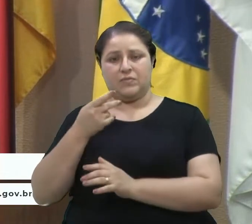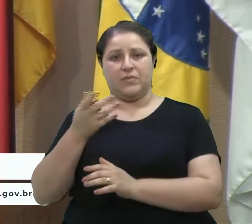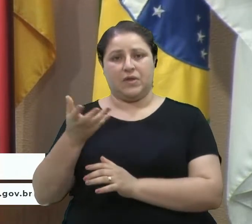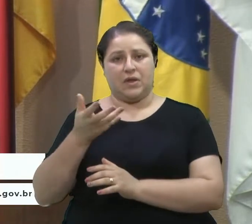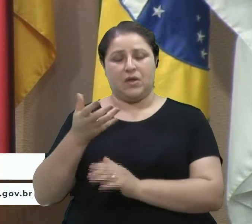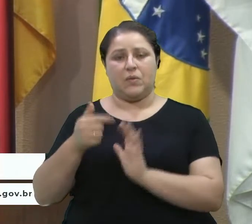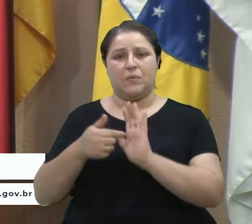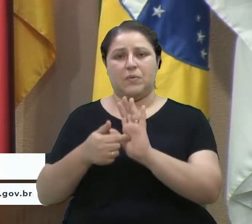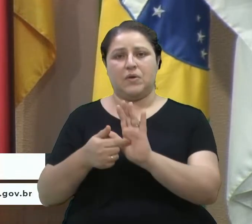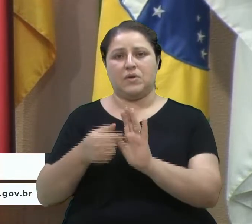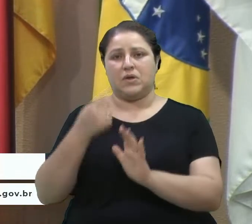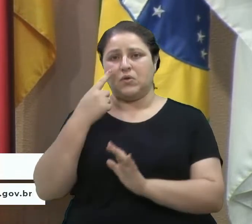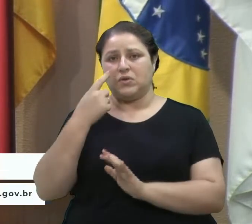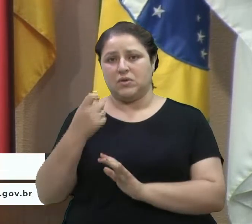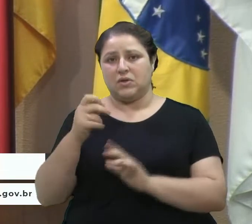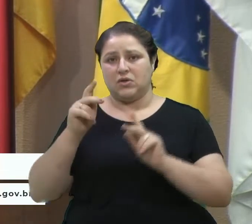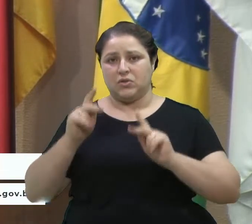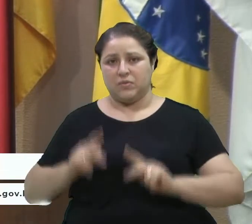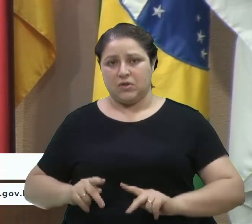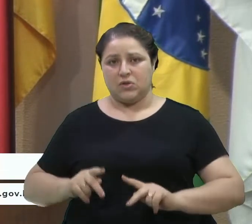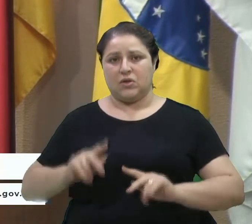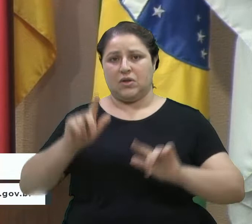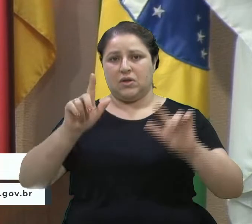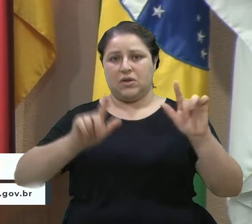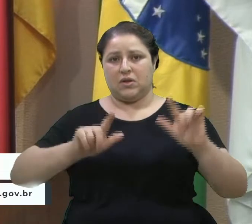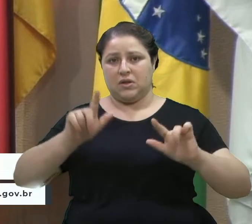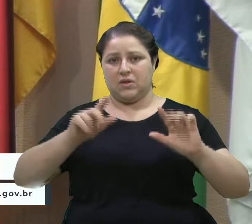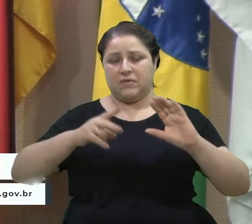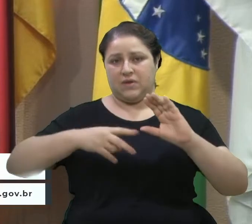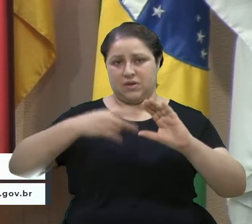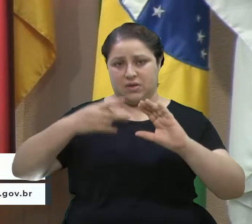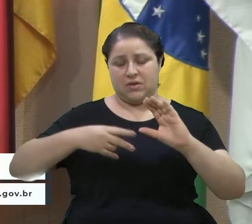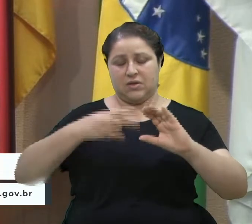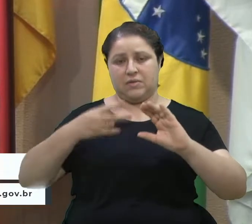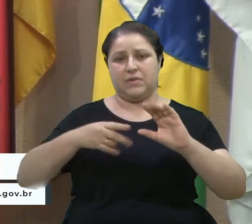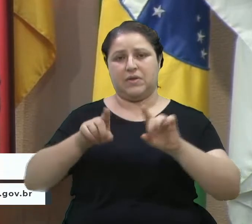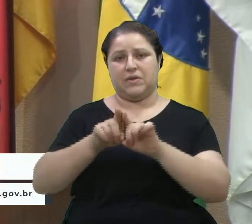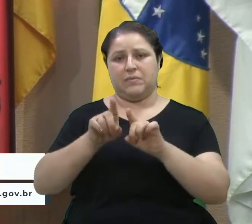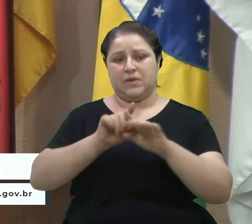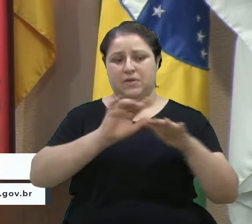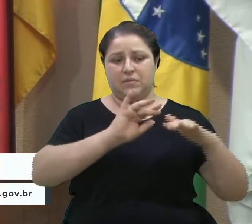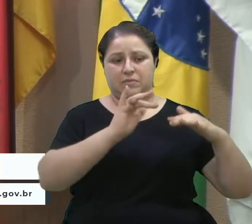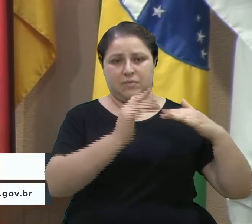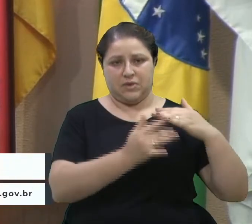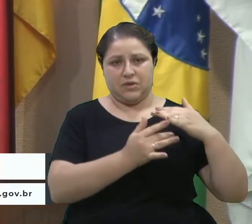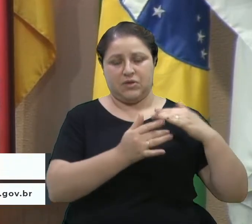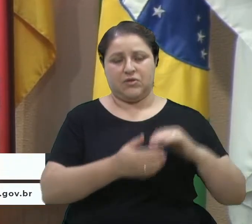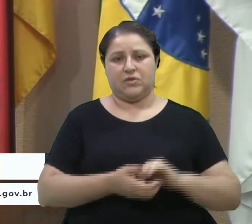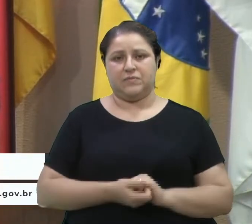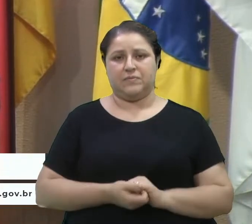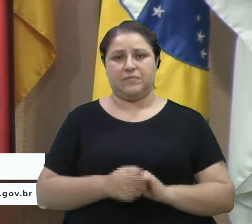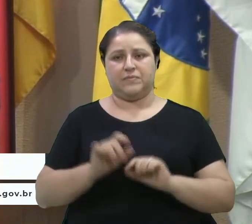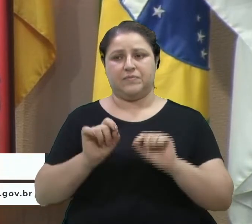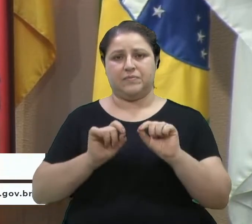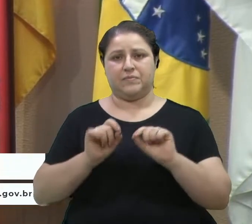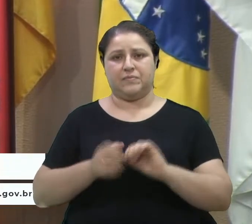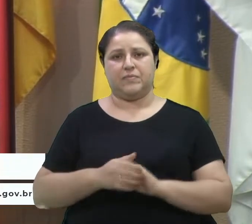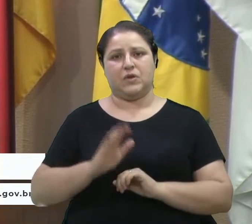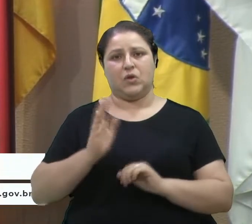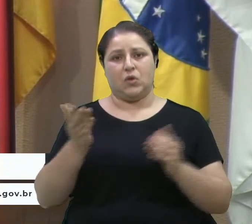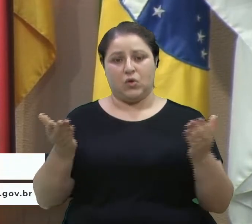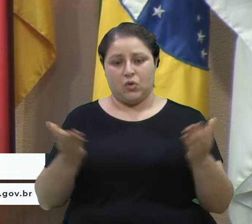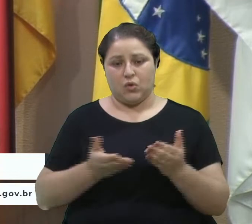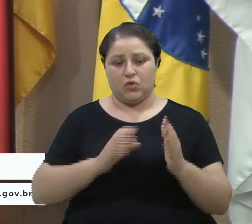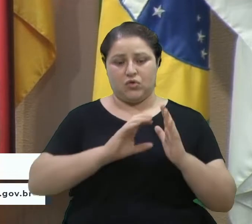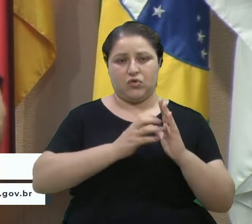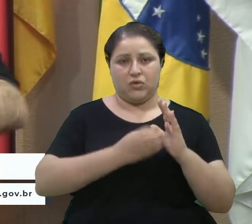curiosidade para quem nos acompanha na TV Câmara e também nas mídias sociais, já que hoje é o aniversário